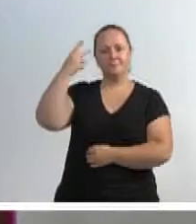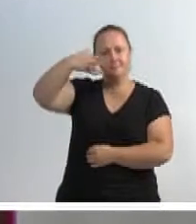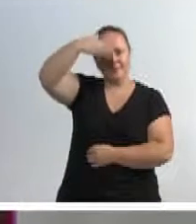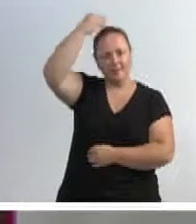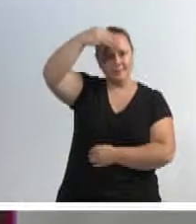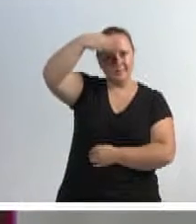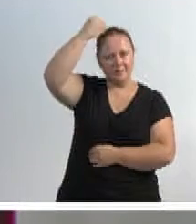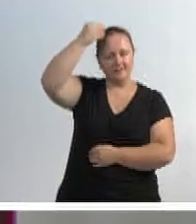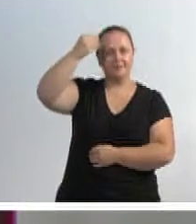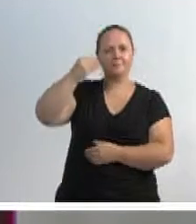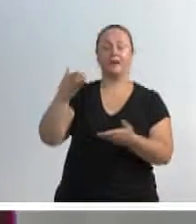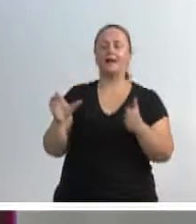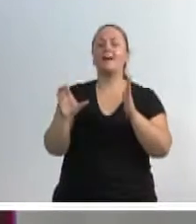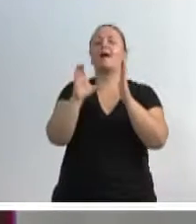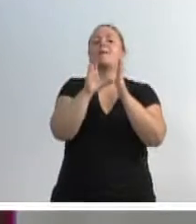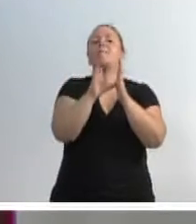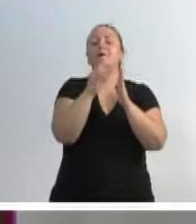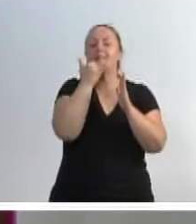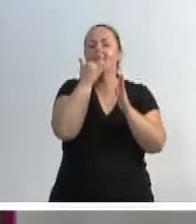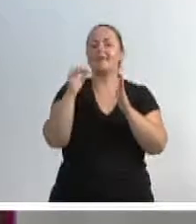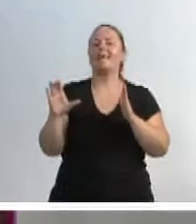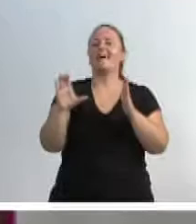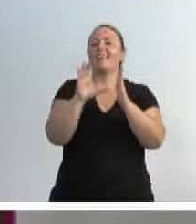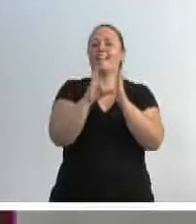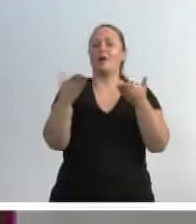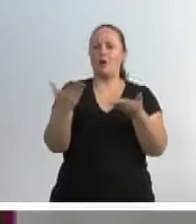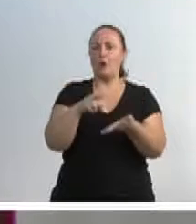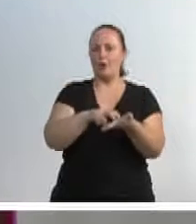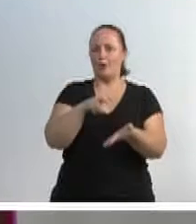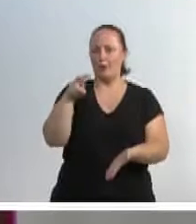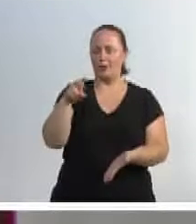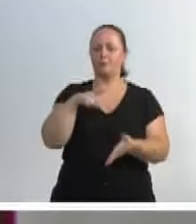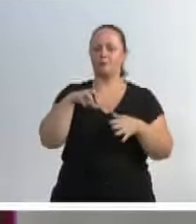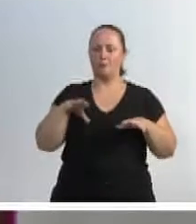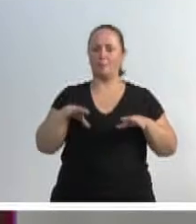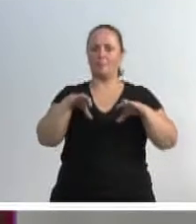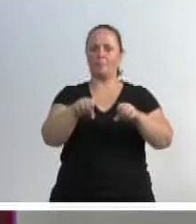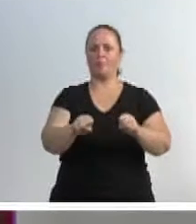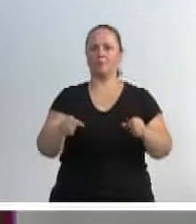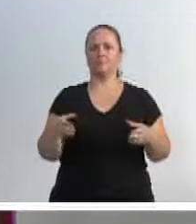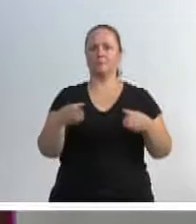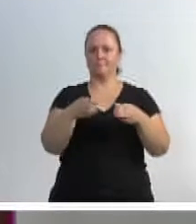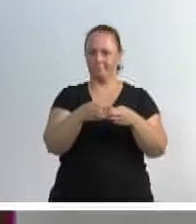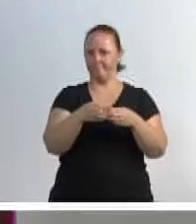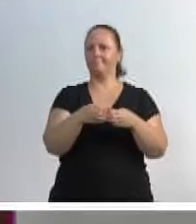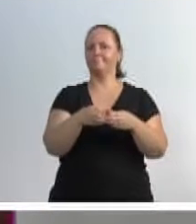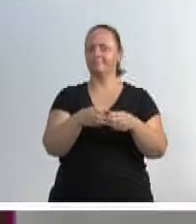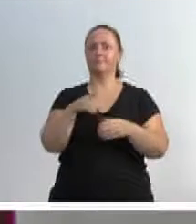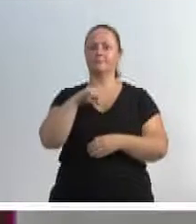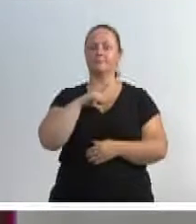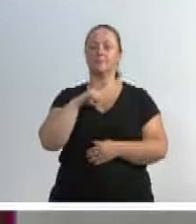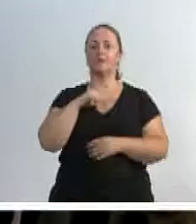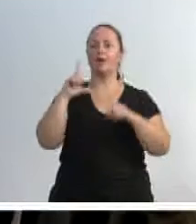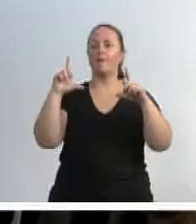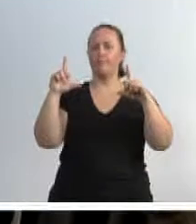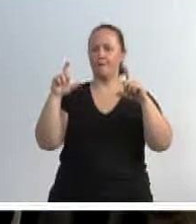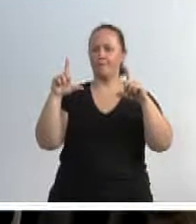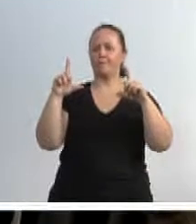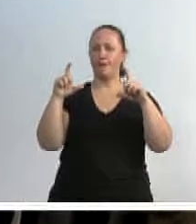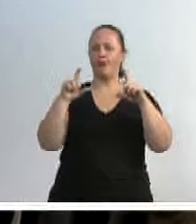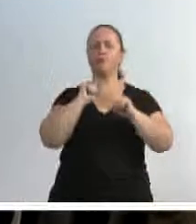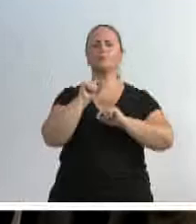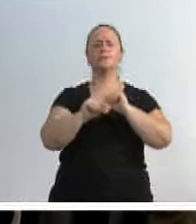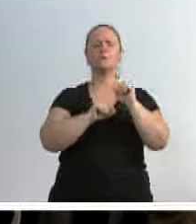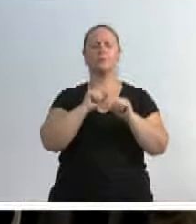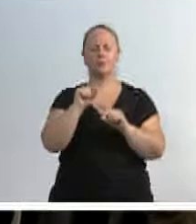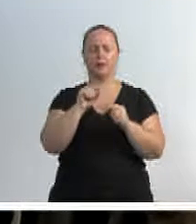manhã, na posse dos conselheiros, tem alguma foto, inclusive, não é, Rari? No sentido de que